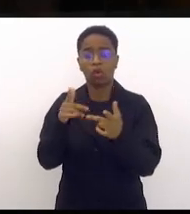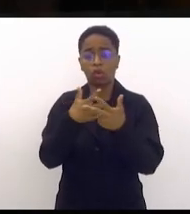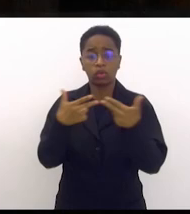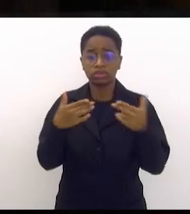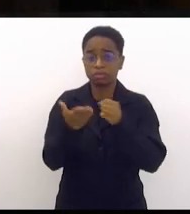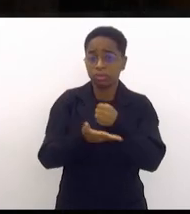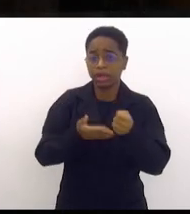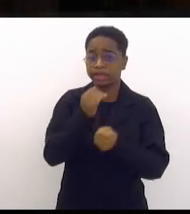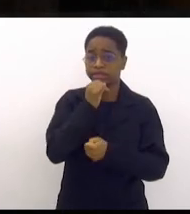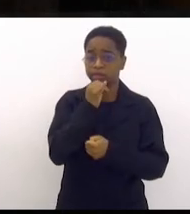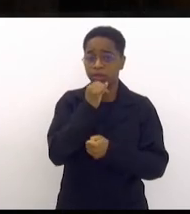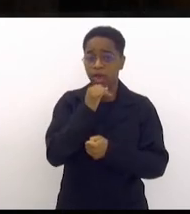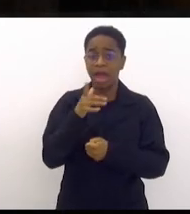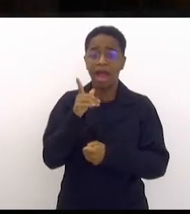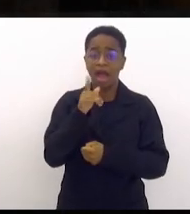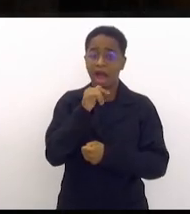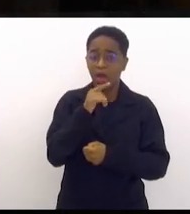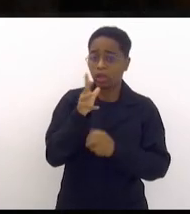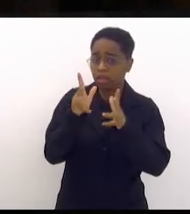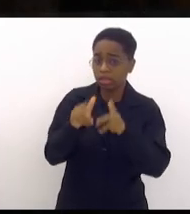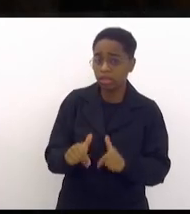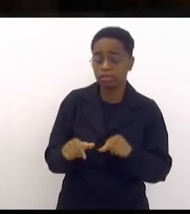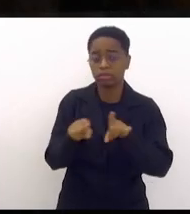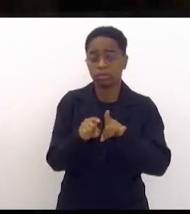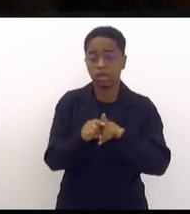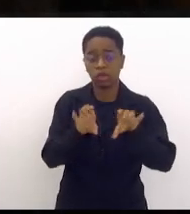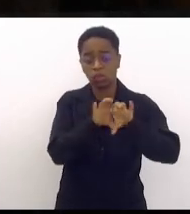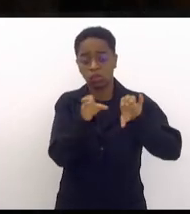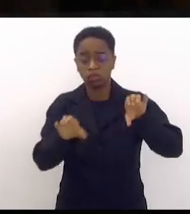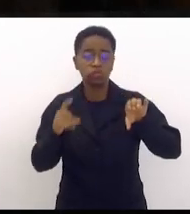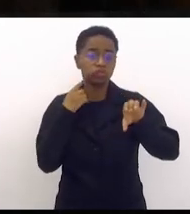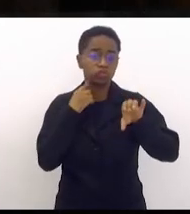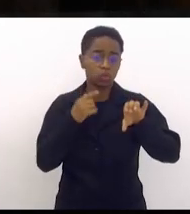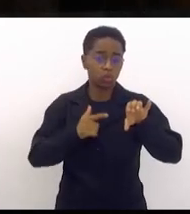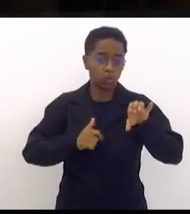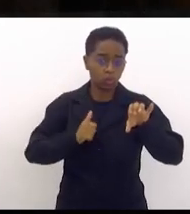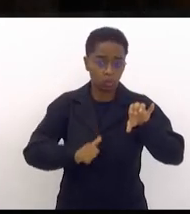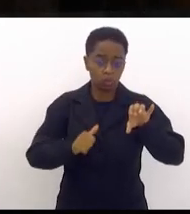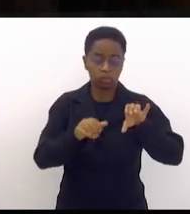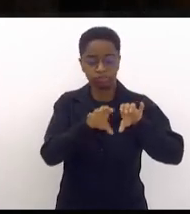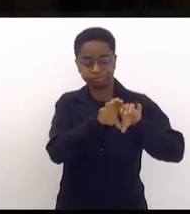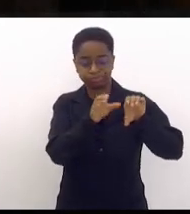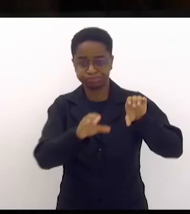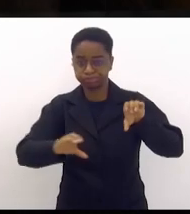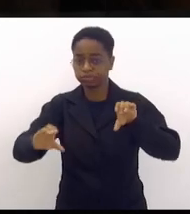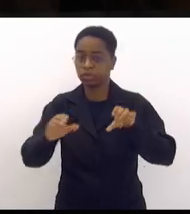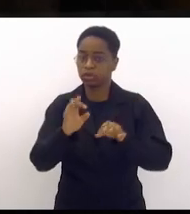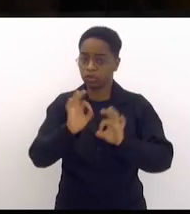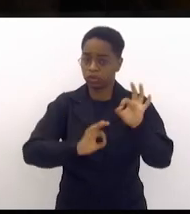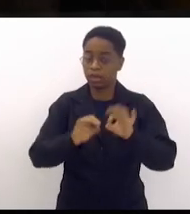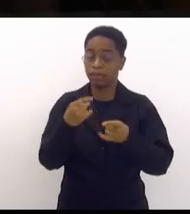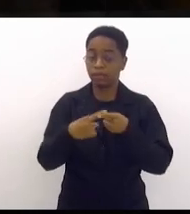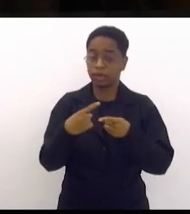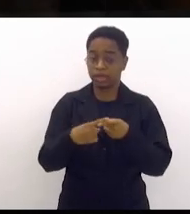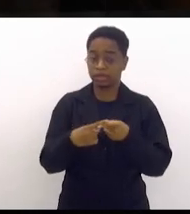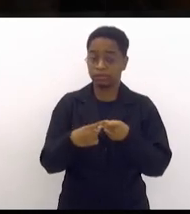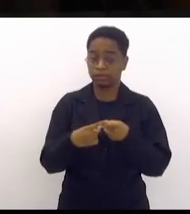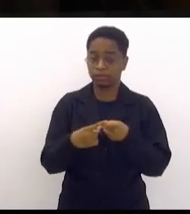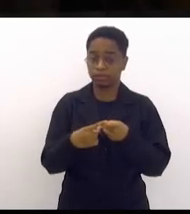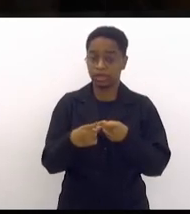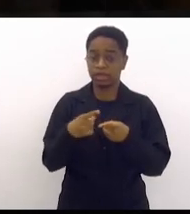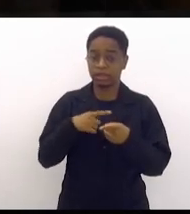como saneamento básico. A precisa lembrar, ou não vale lembrar, que a cada dez leitos